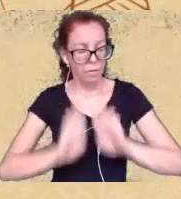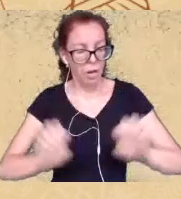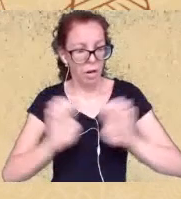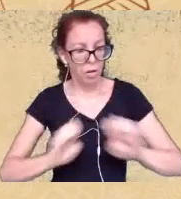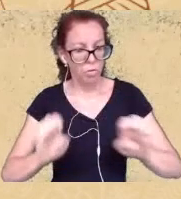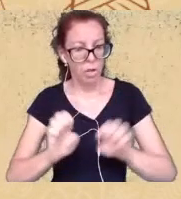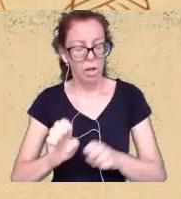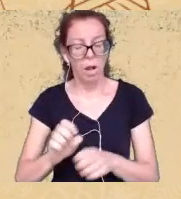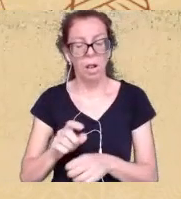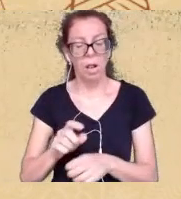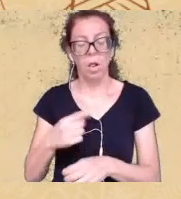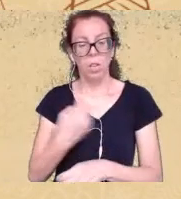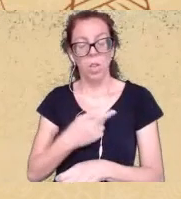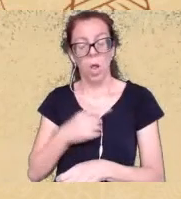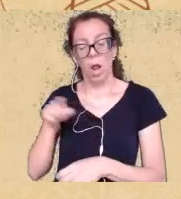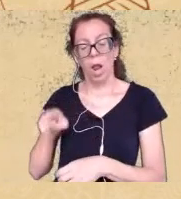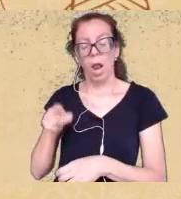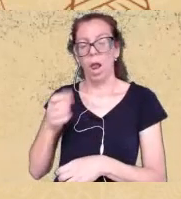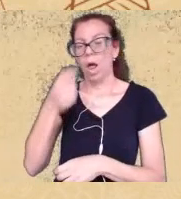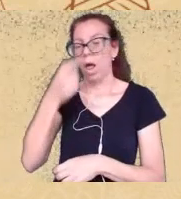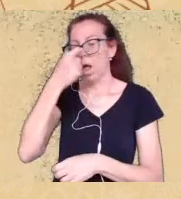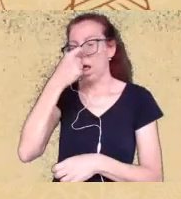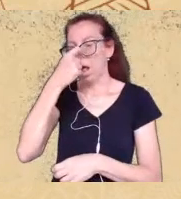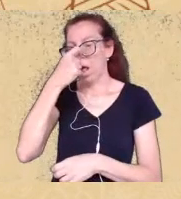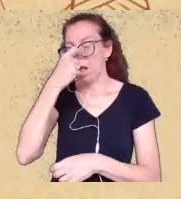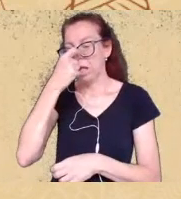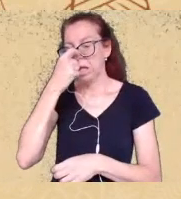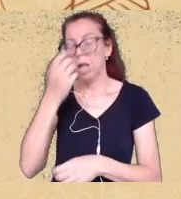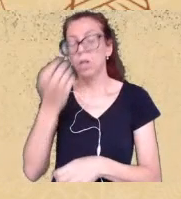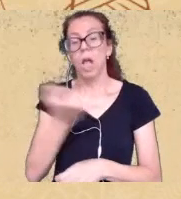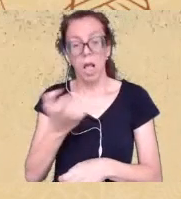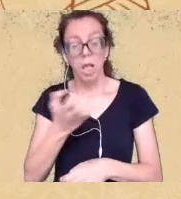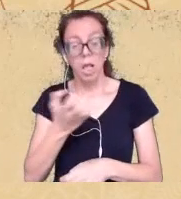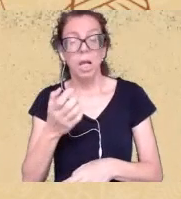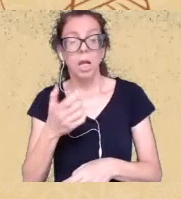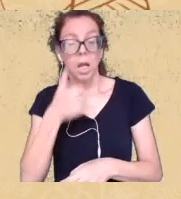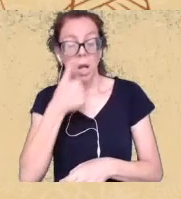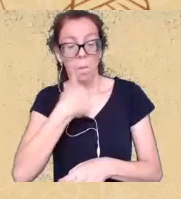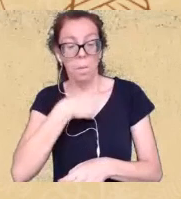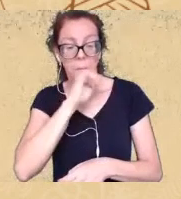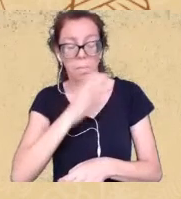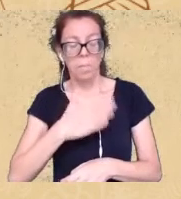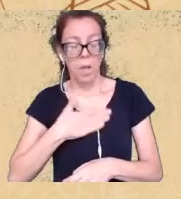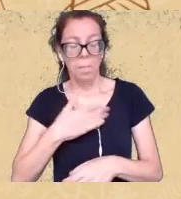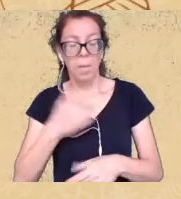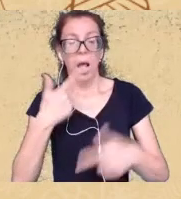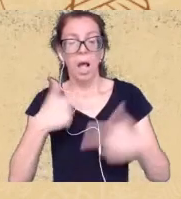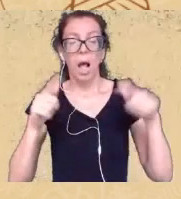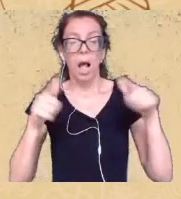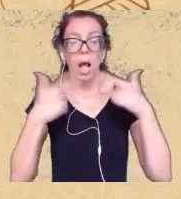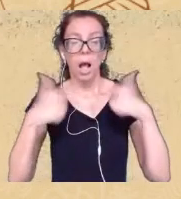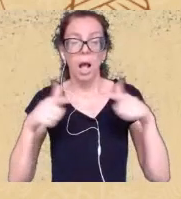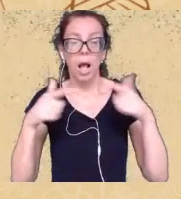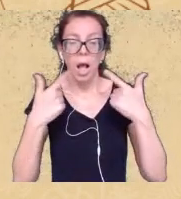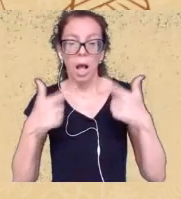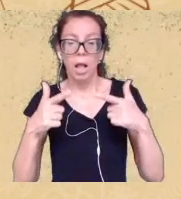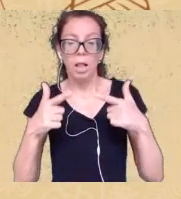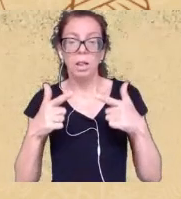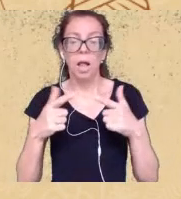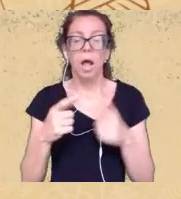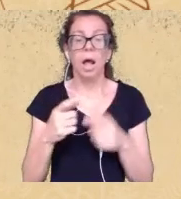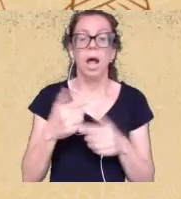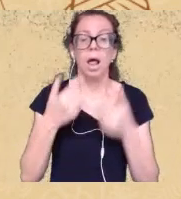a minha mãe queria muito cantar os hinos em Guarani e aí o pastor dizia que era a língua do demônio então